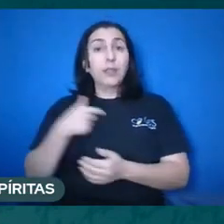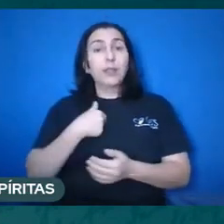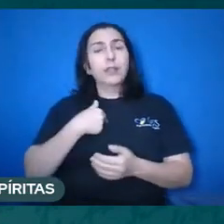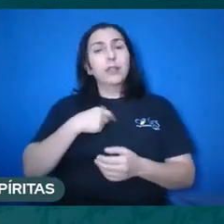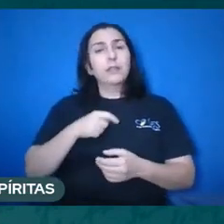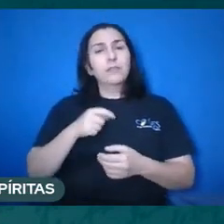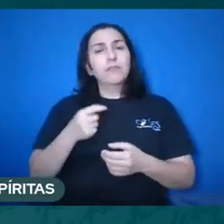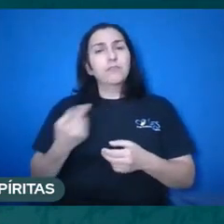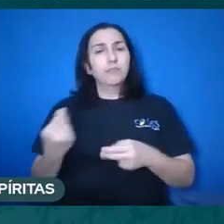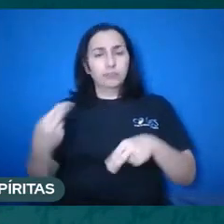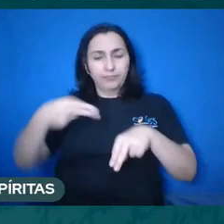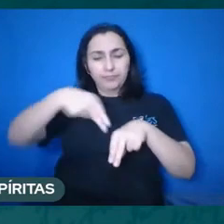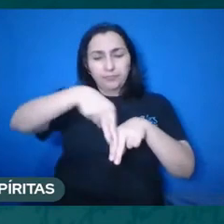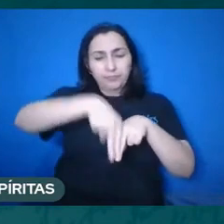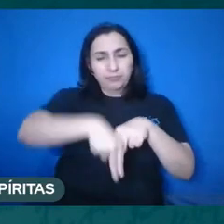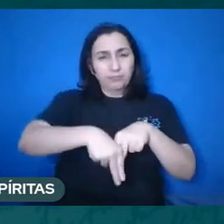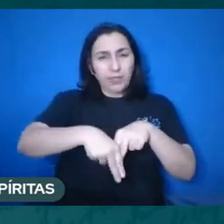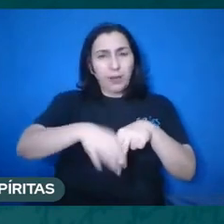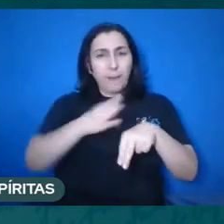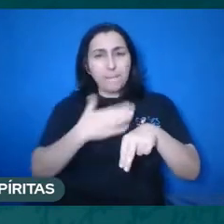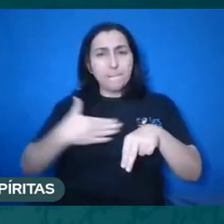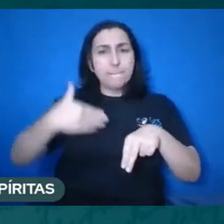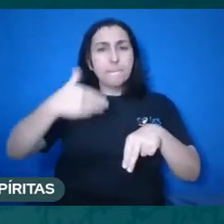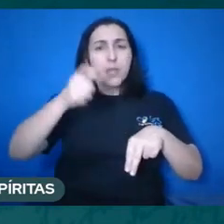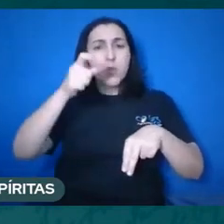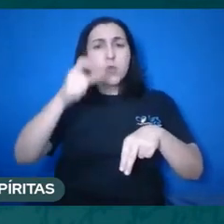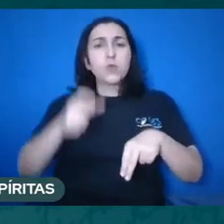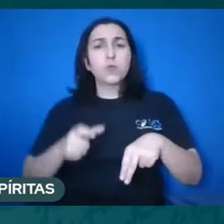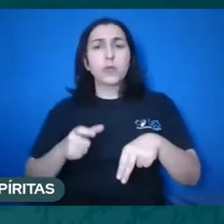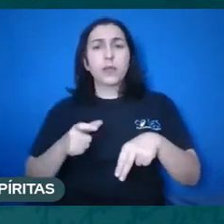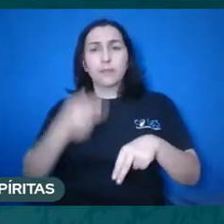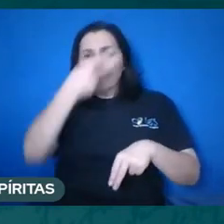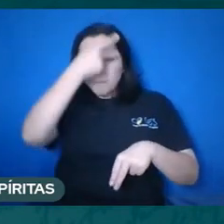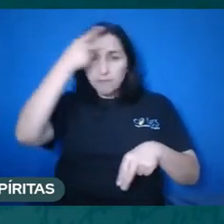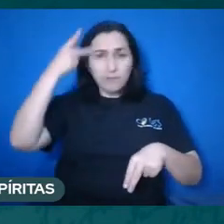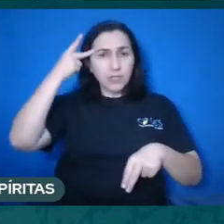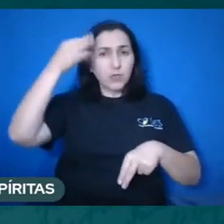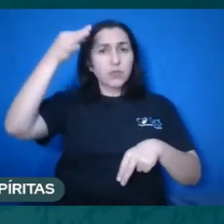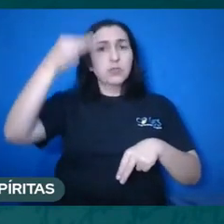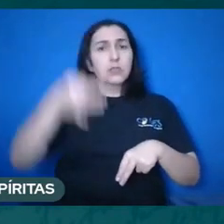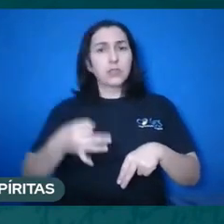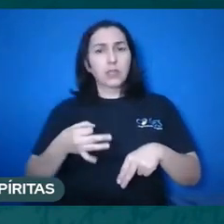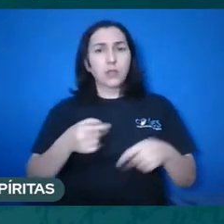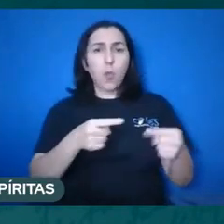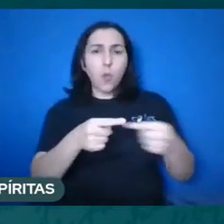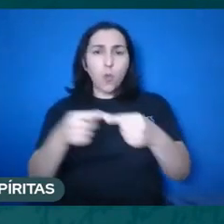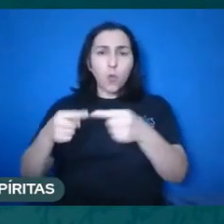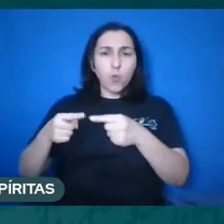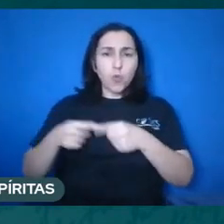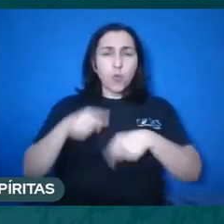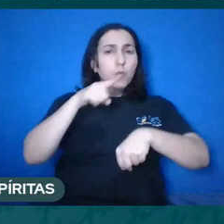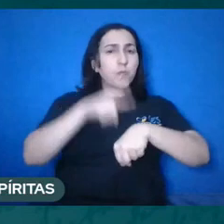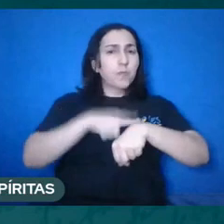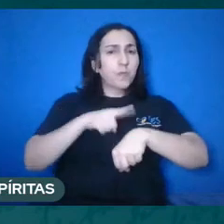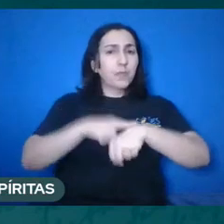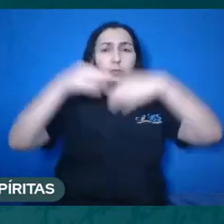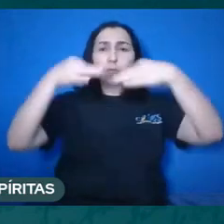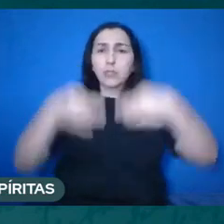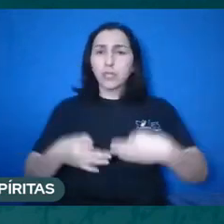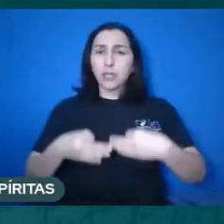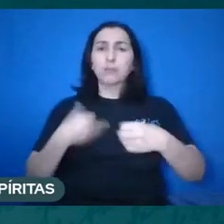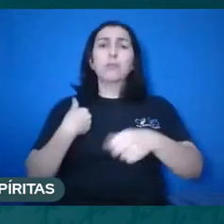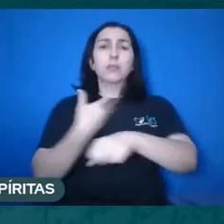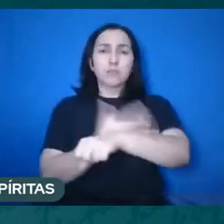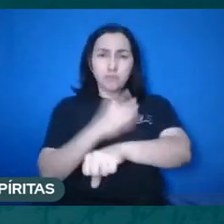lugar que nós podíamos estar no lugar certo com as pessoas certas no momento certo só para fazer a coisa certa